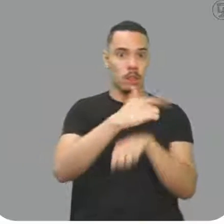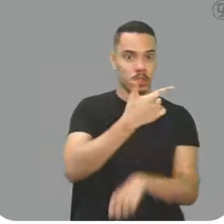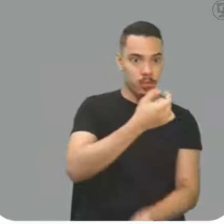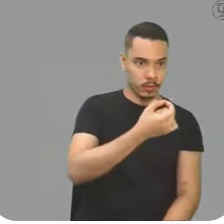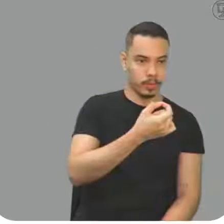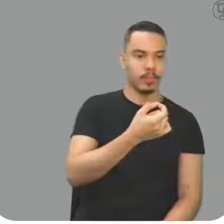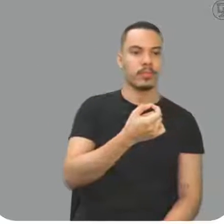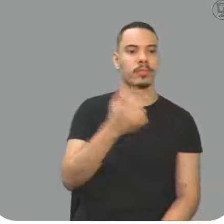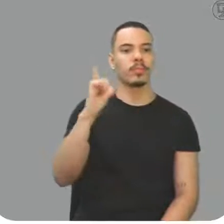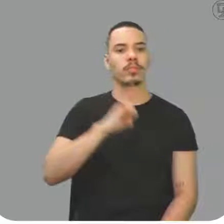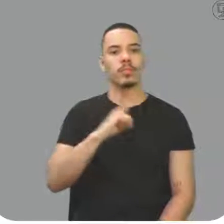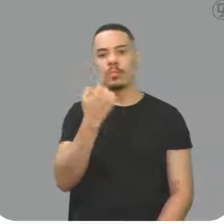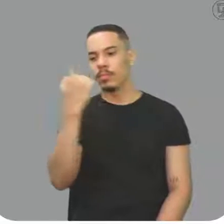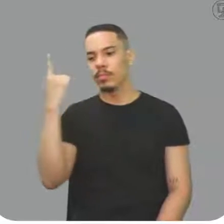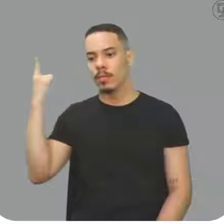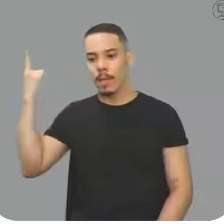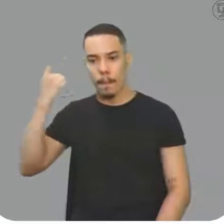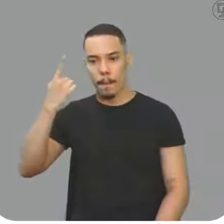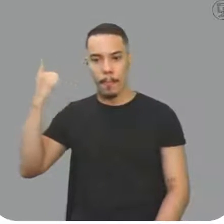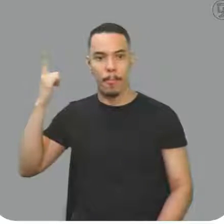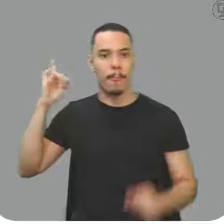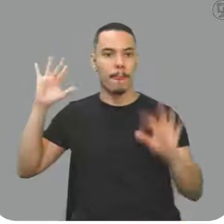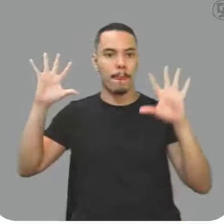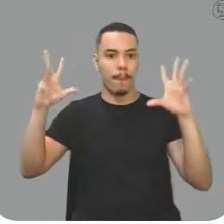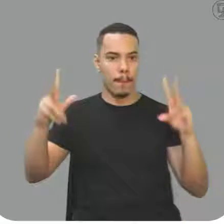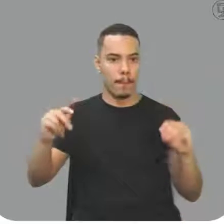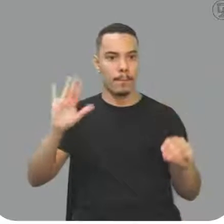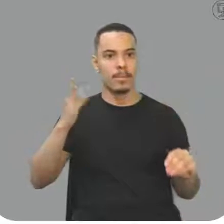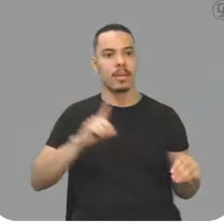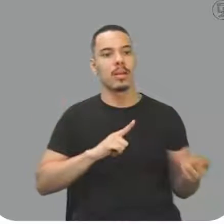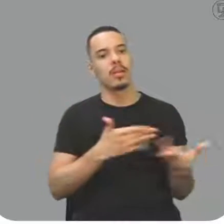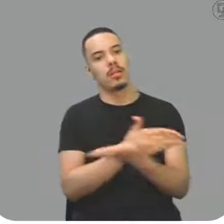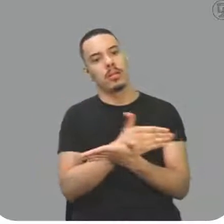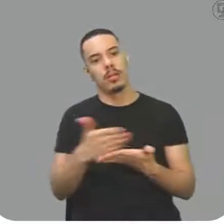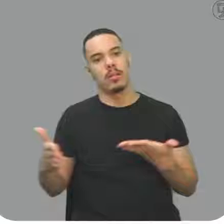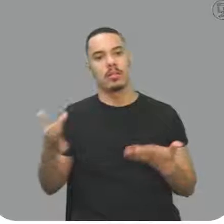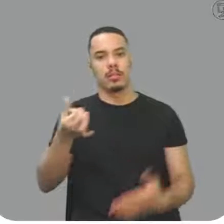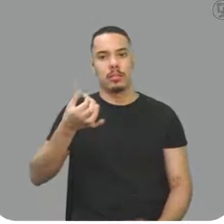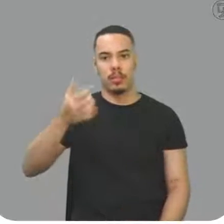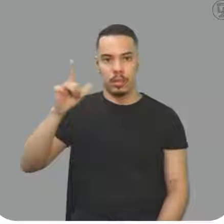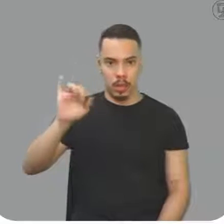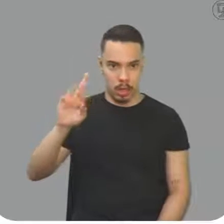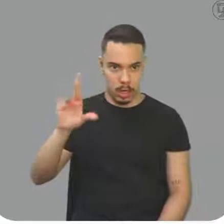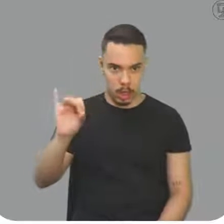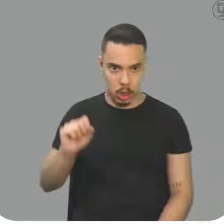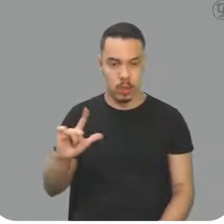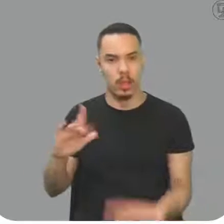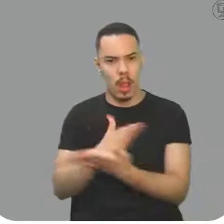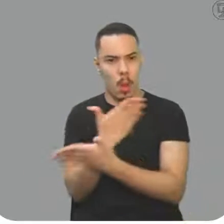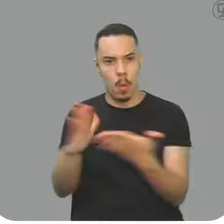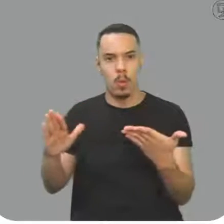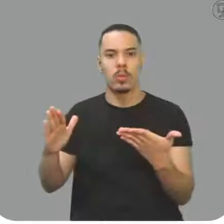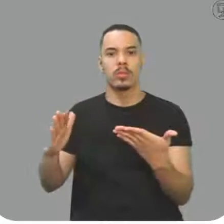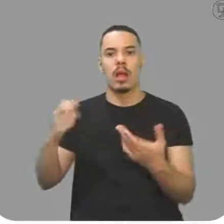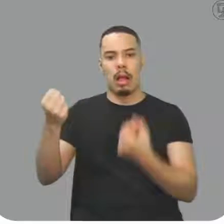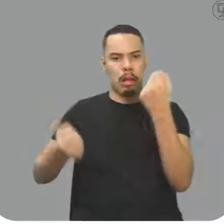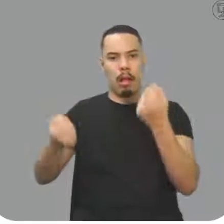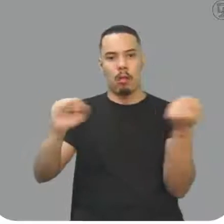Ó, volume inicial é 60 litros, que é o tanque. Geralmente tem tanque 40, 60, né? Nos carros de passeio.